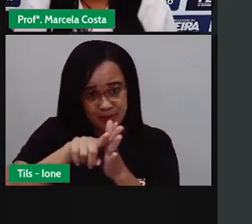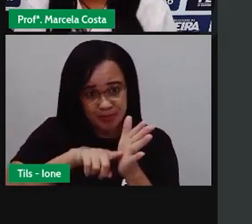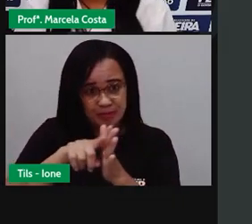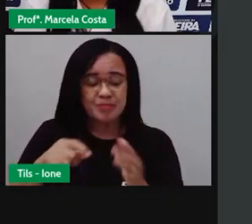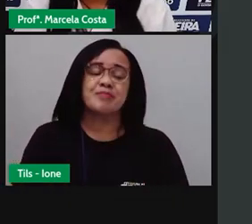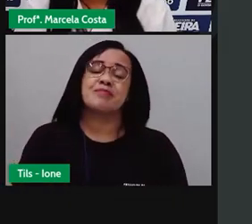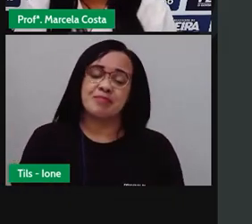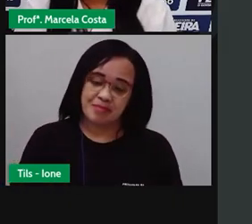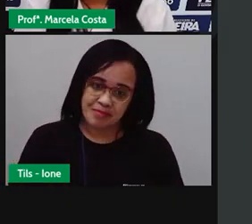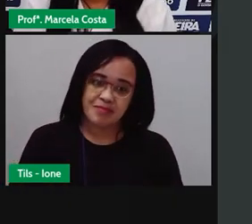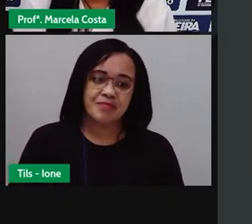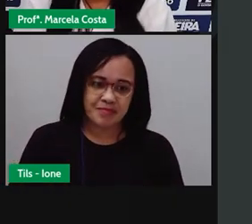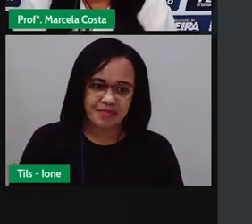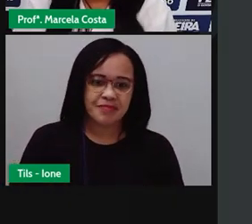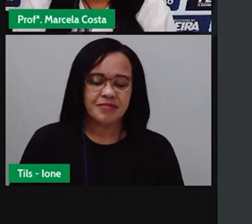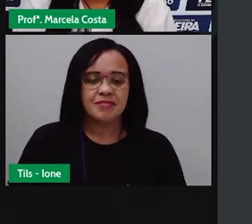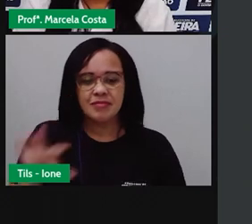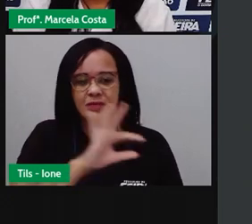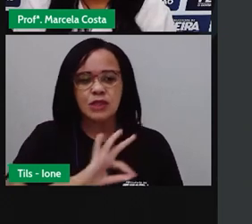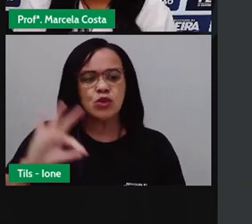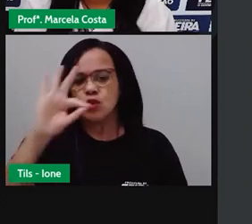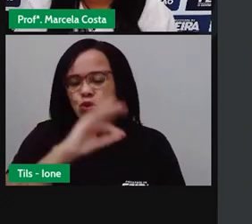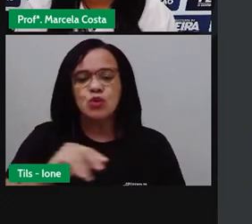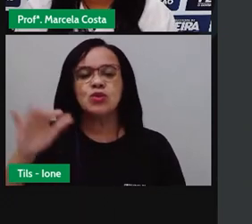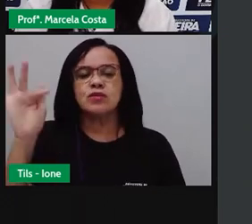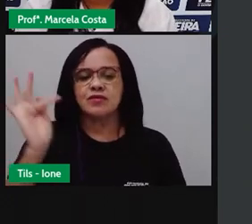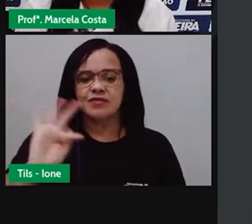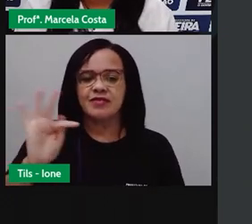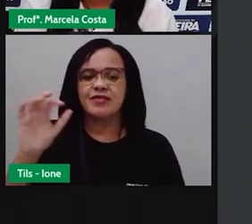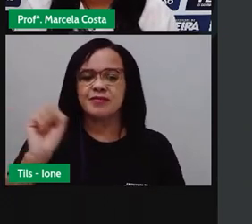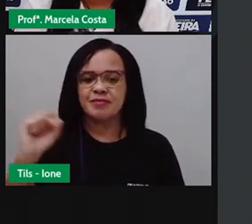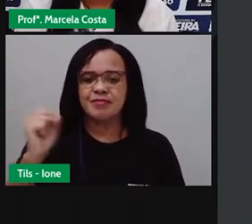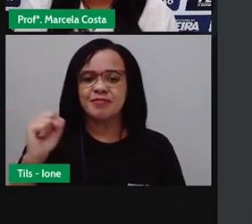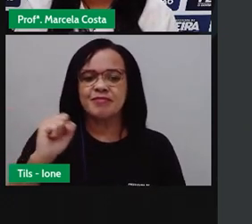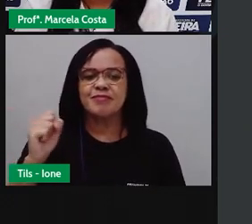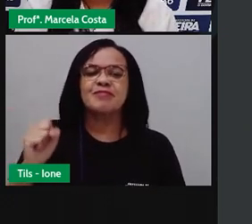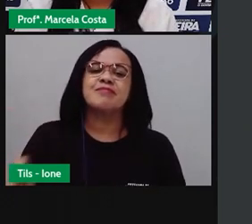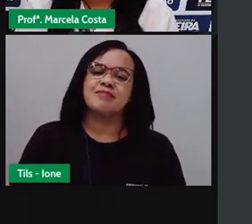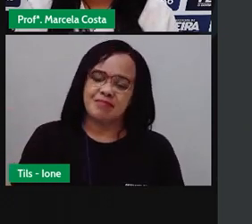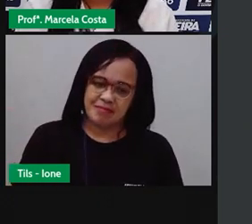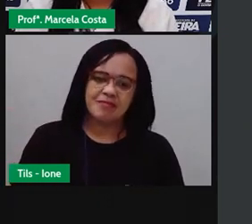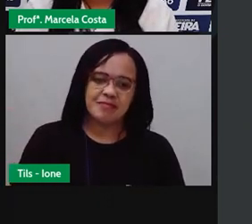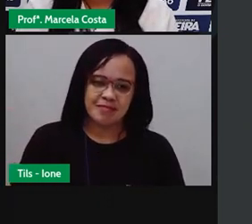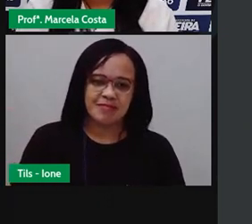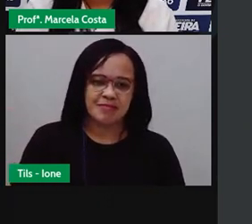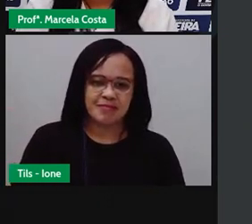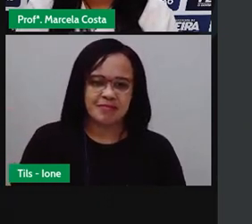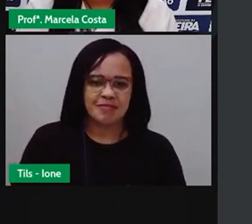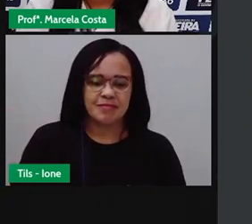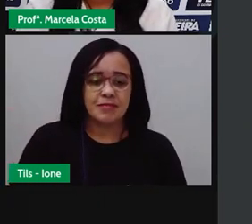Todo Feirense, é uma série fotográfica e com relatos.